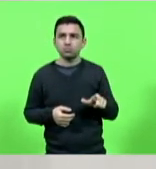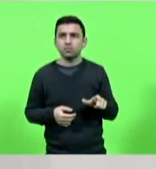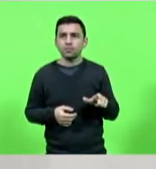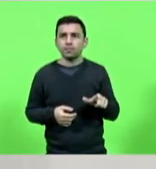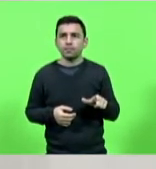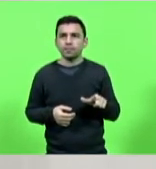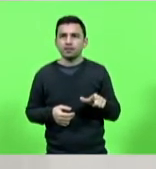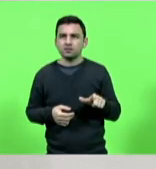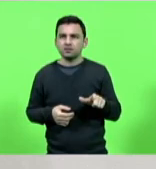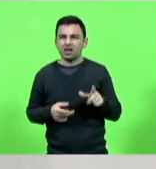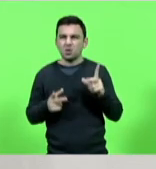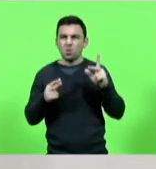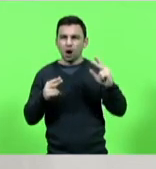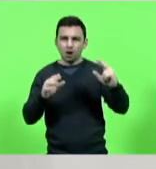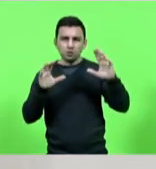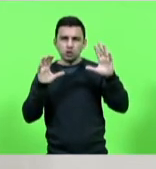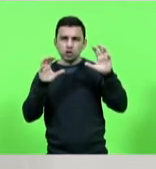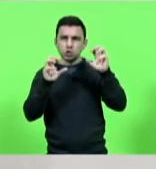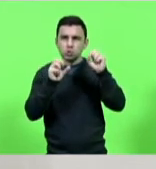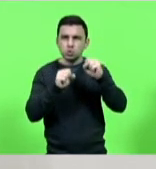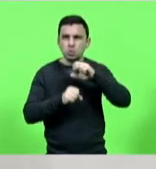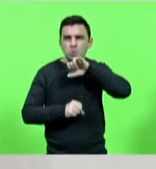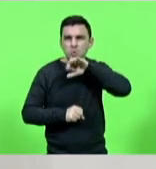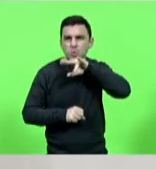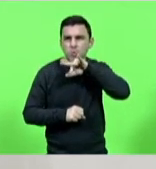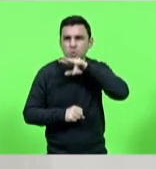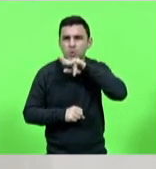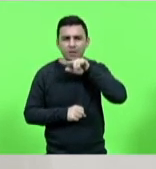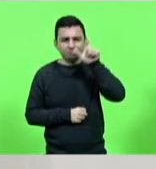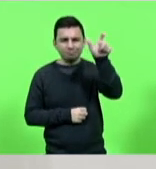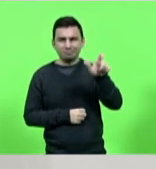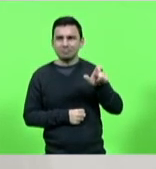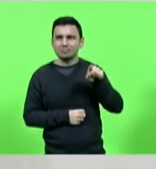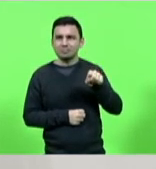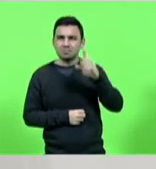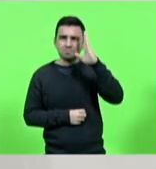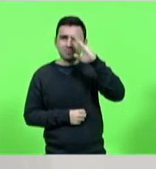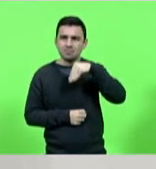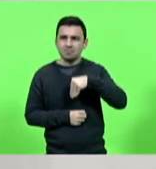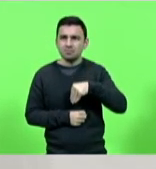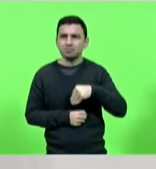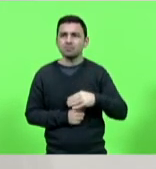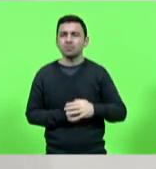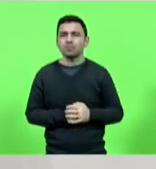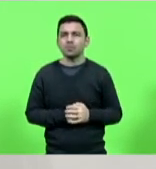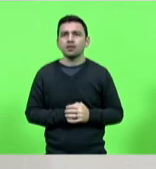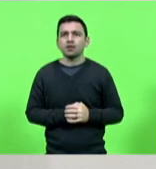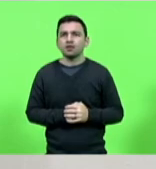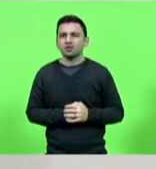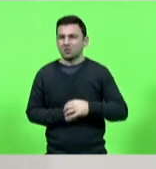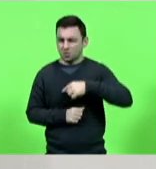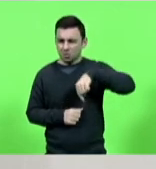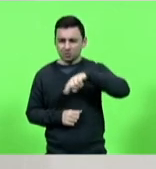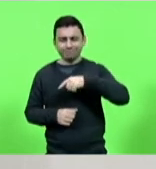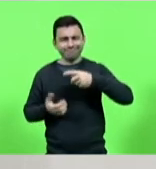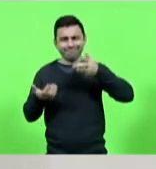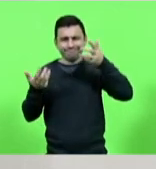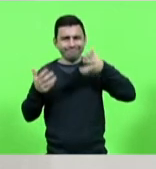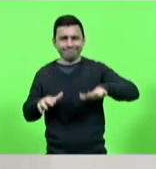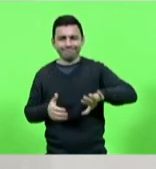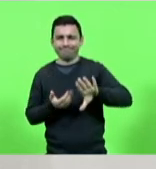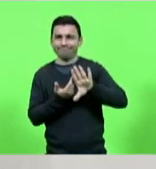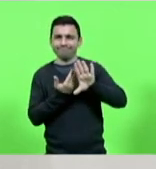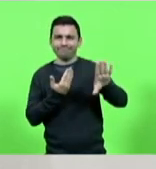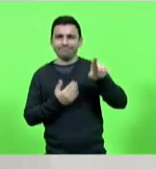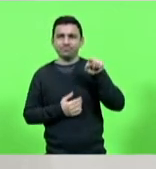lado escuro, ruim, um lado realmente que nós não queremos. E quando